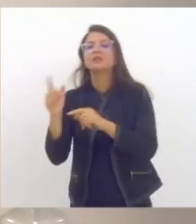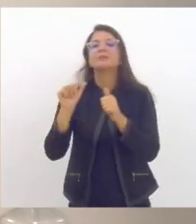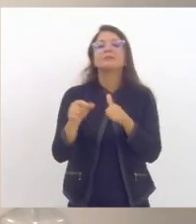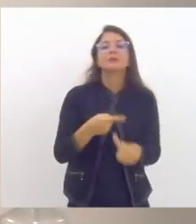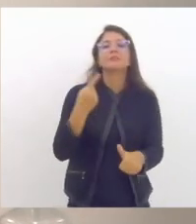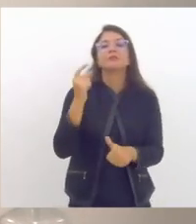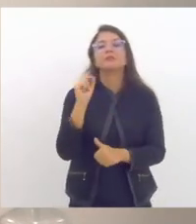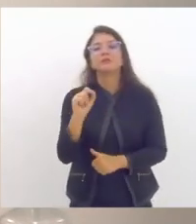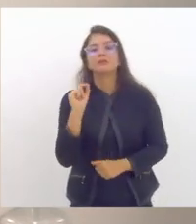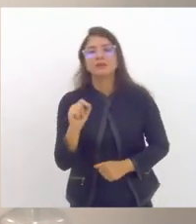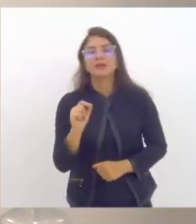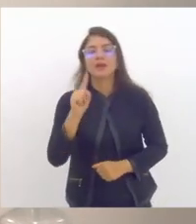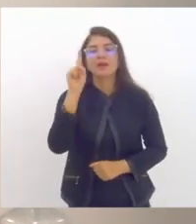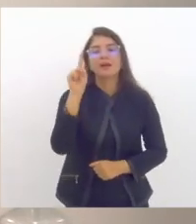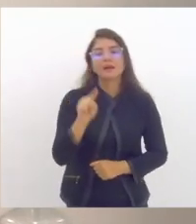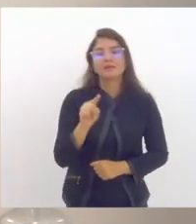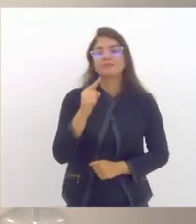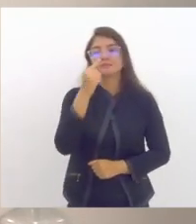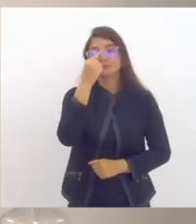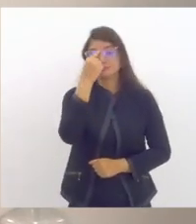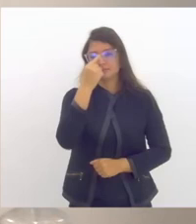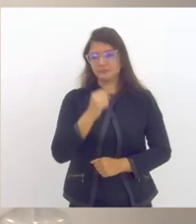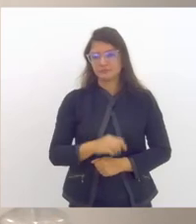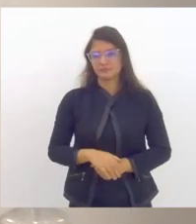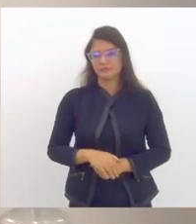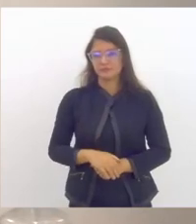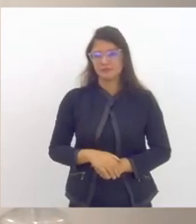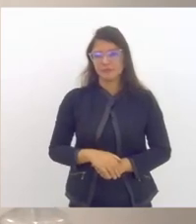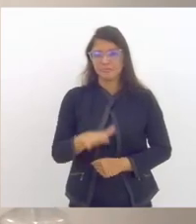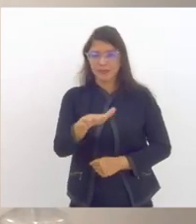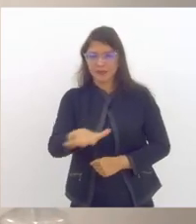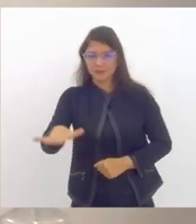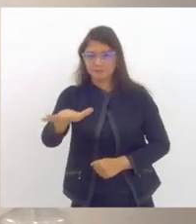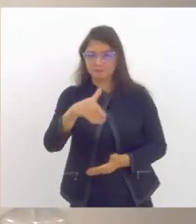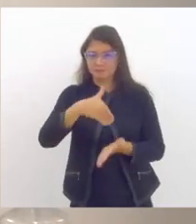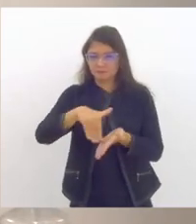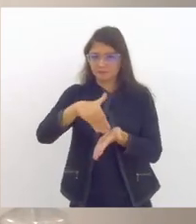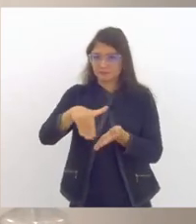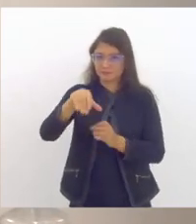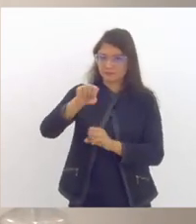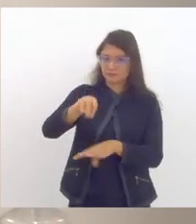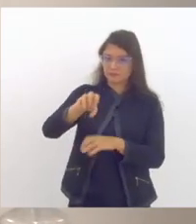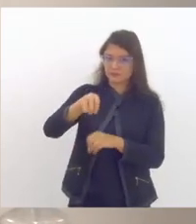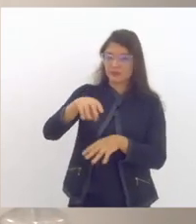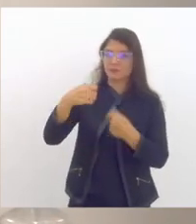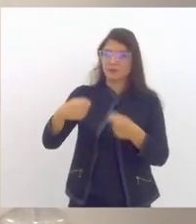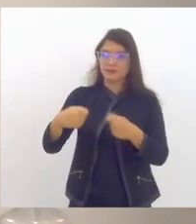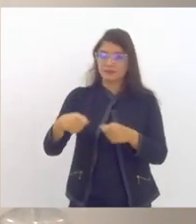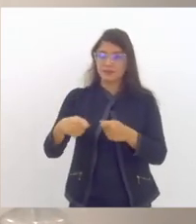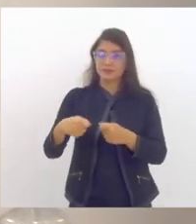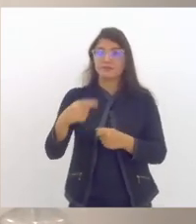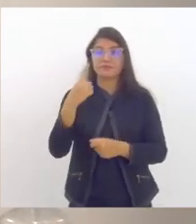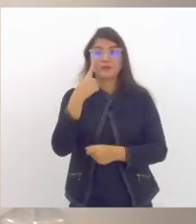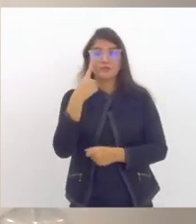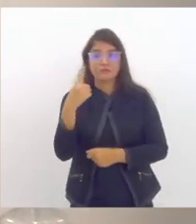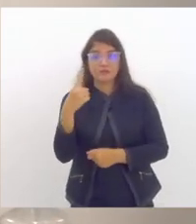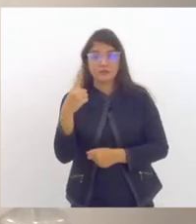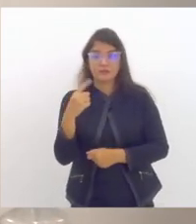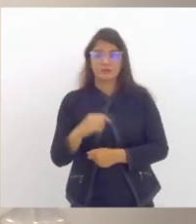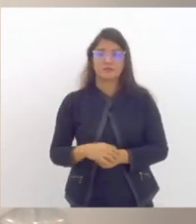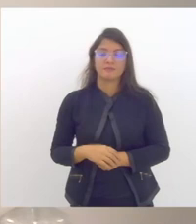haja no âmbito da secretaria de educação a previsão de